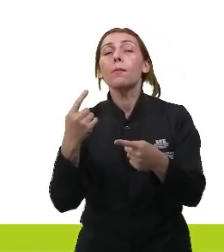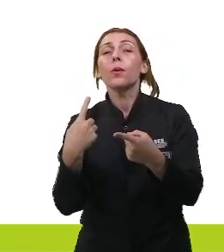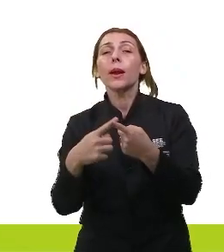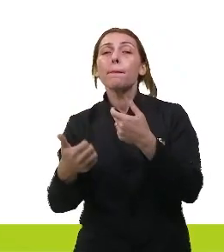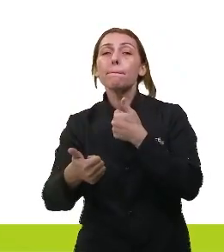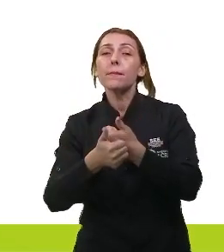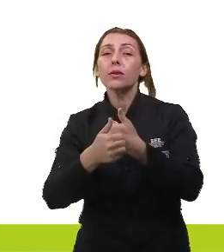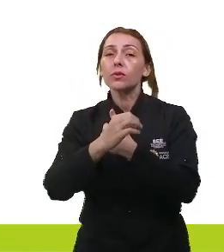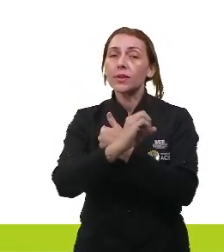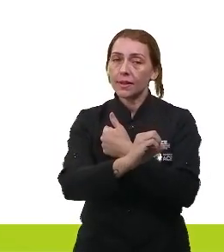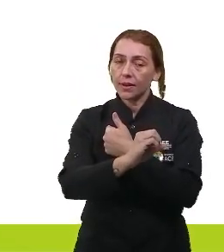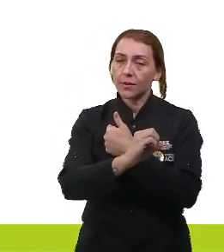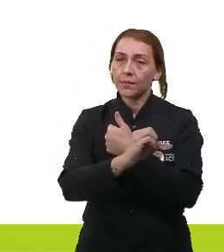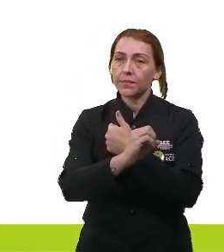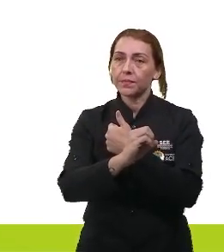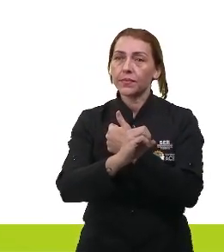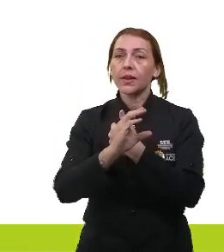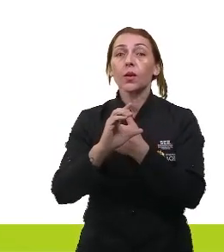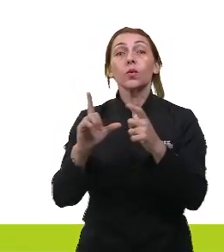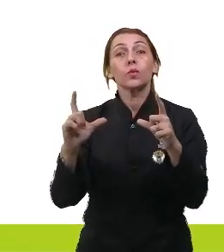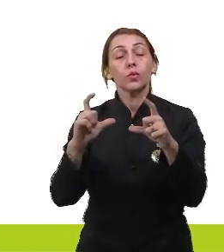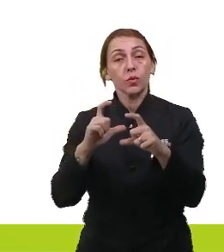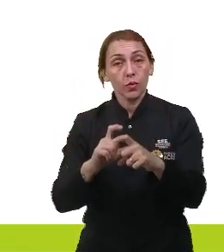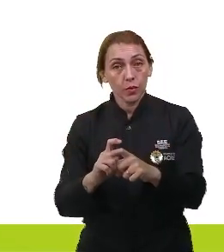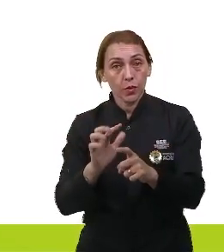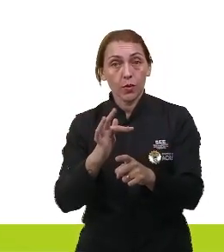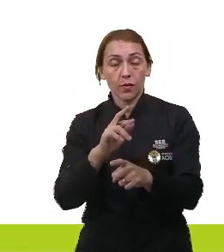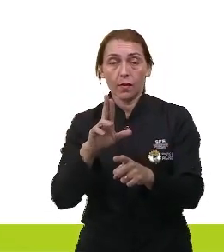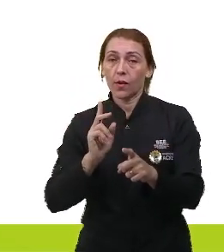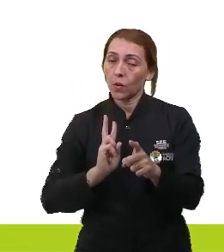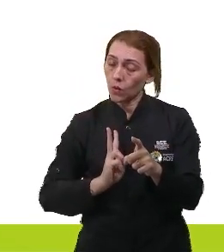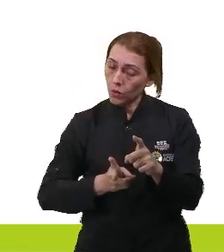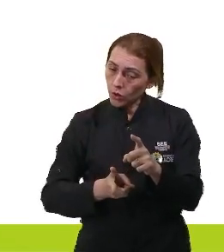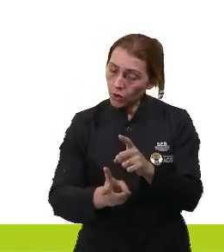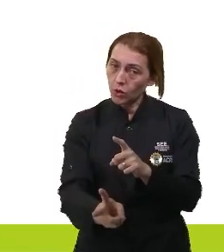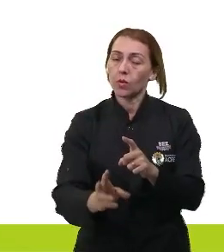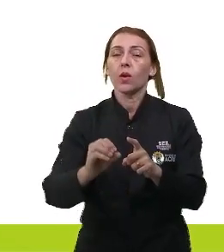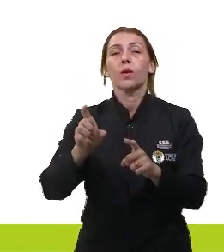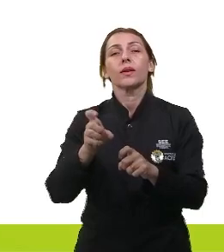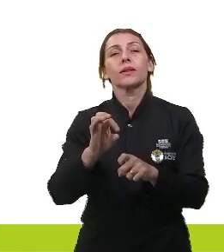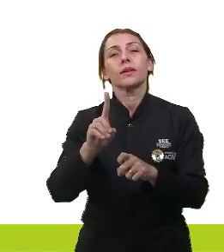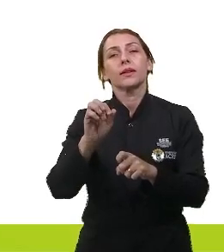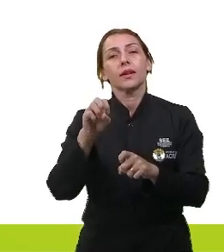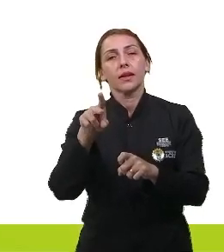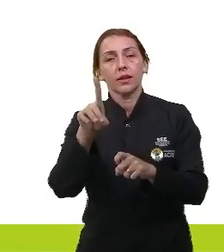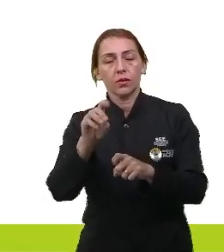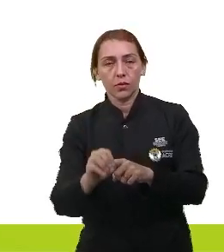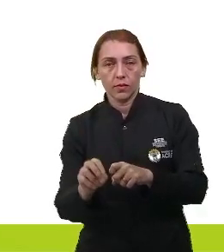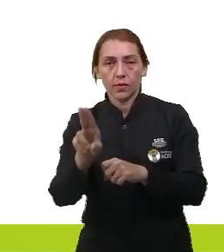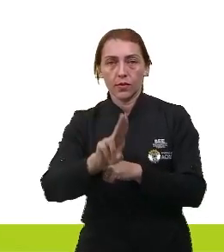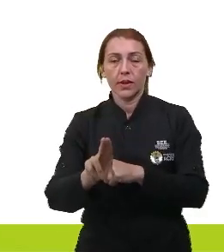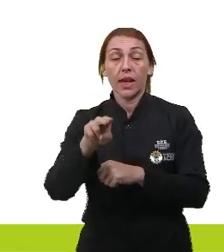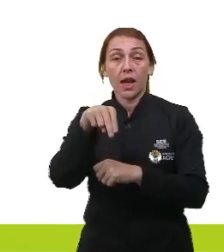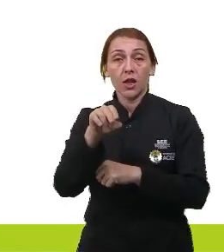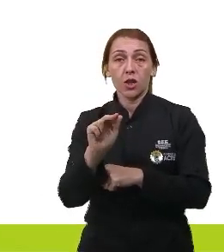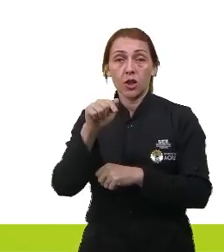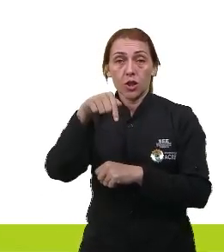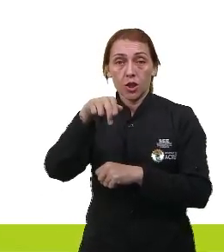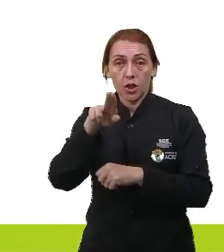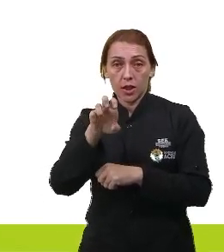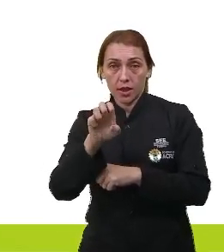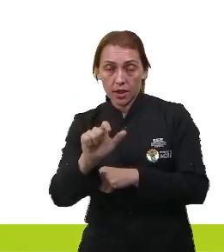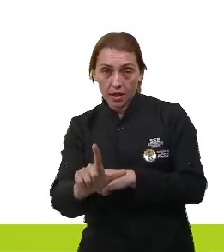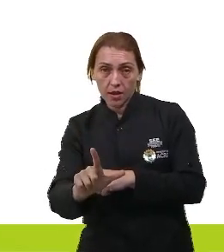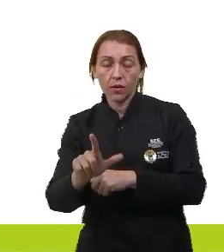próximo de 0 então o chumbo vai reduzir e o ferro vai continuar oxidando vou usar níquel o